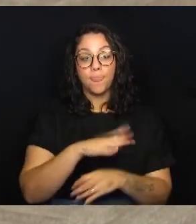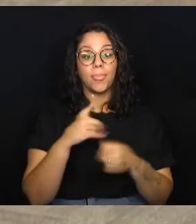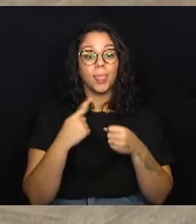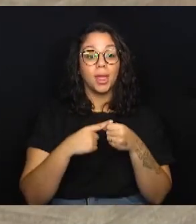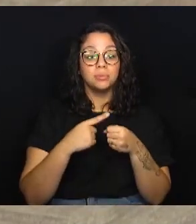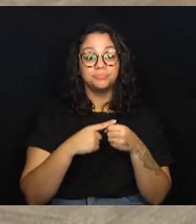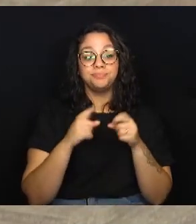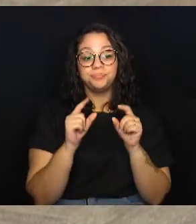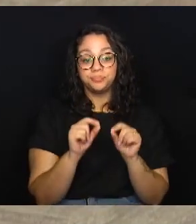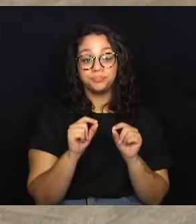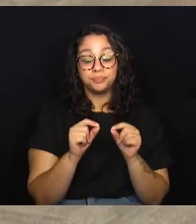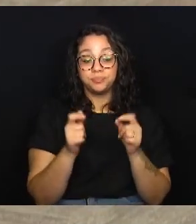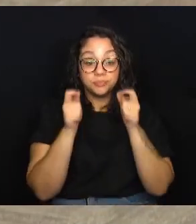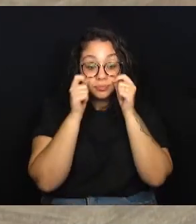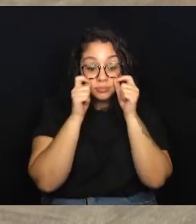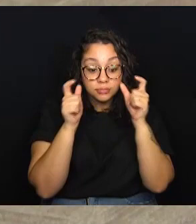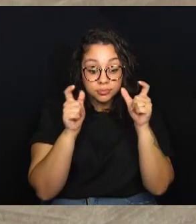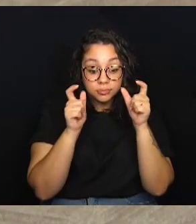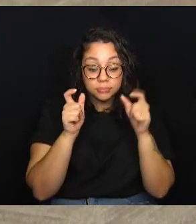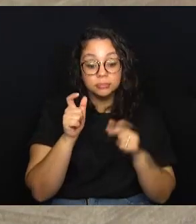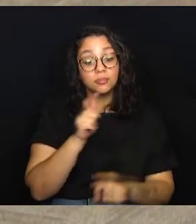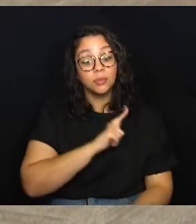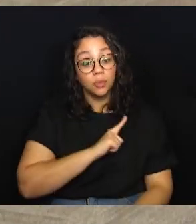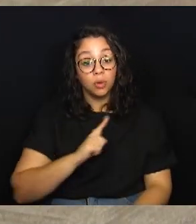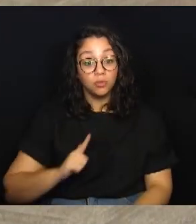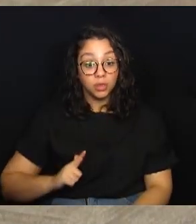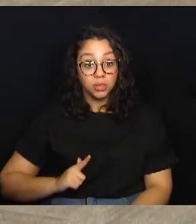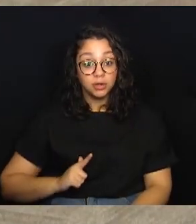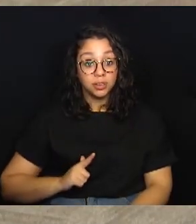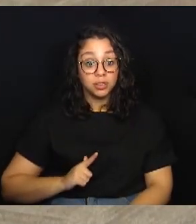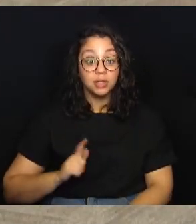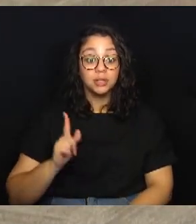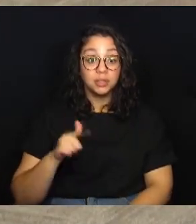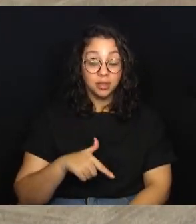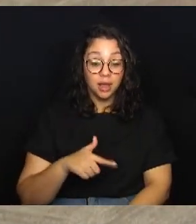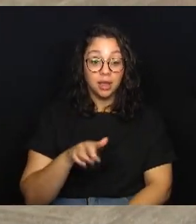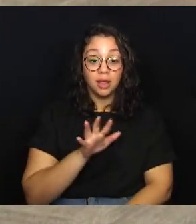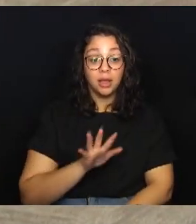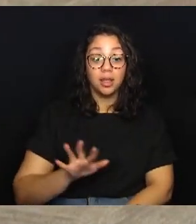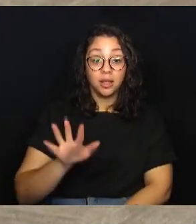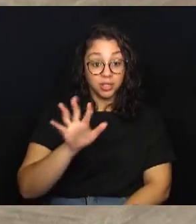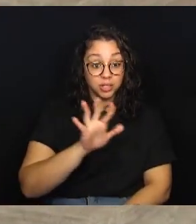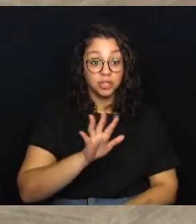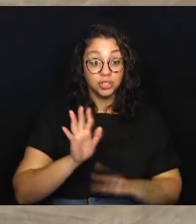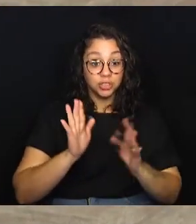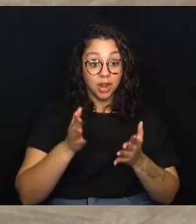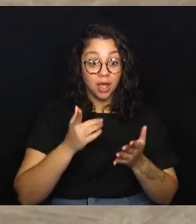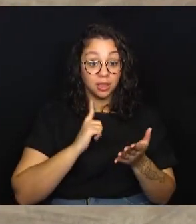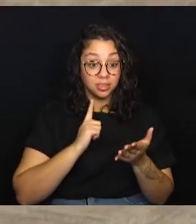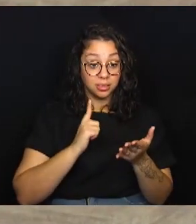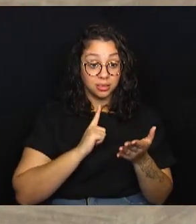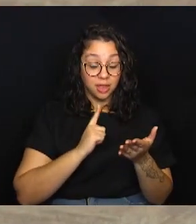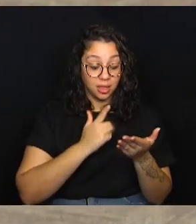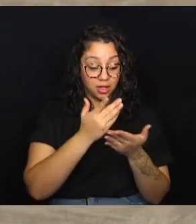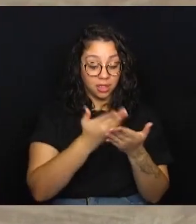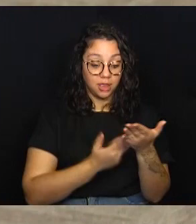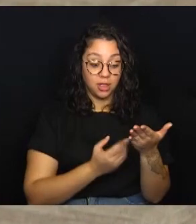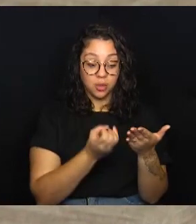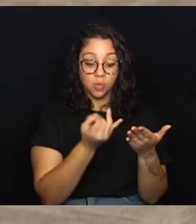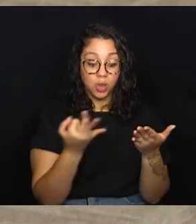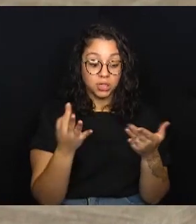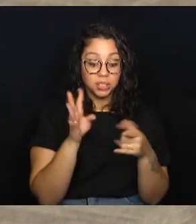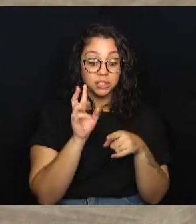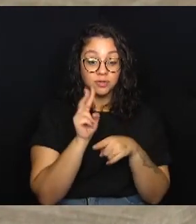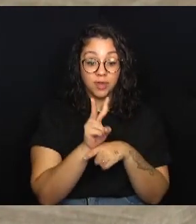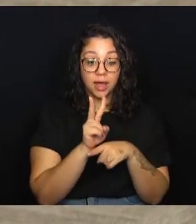movimentemos no aspecto municipal, para que alerte o governador, que deve ter esse quadro na